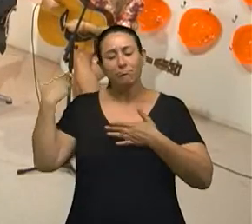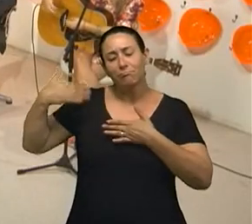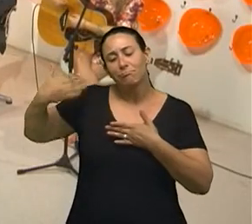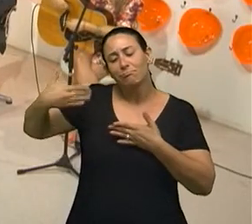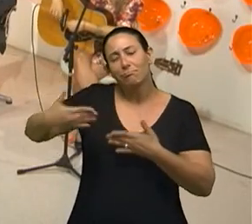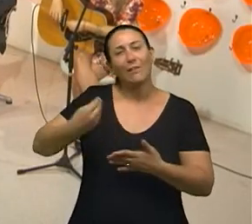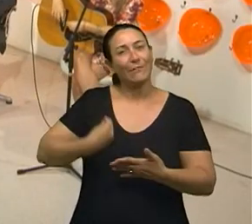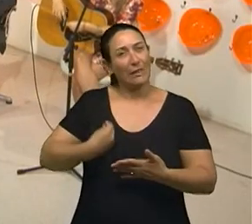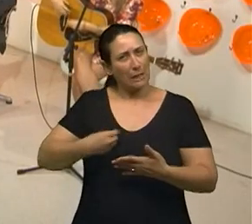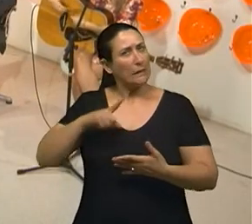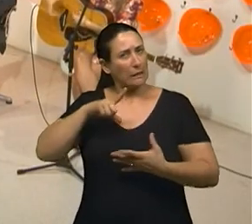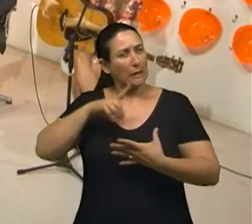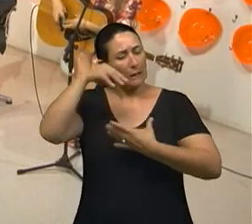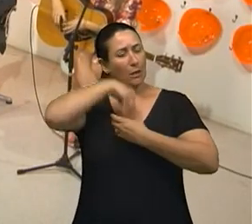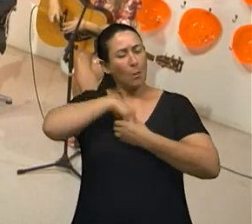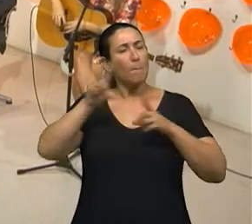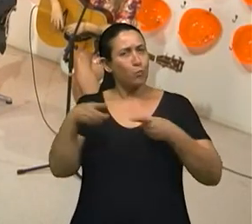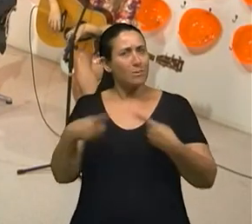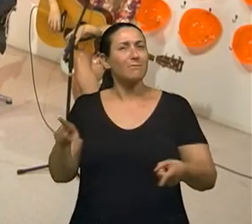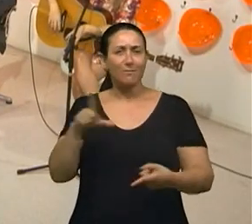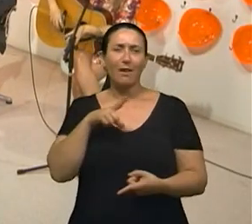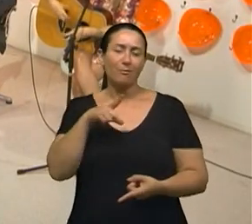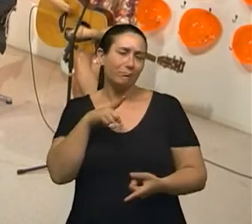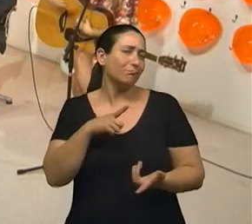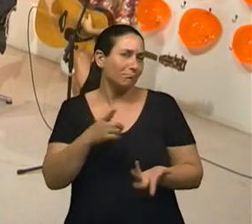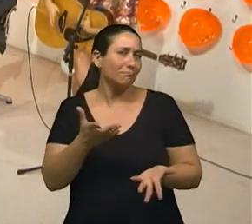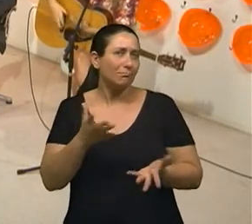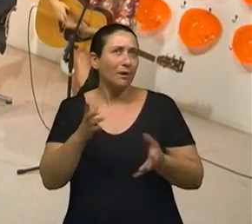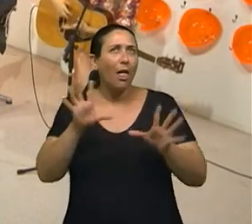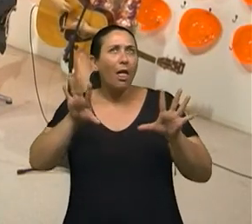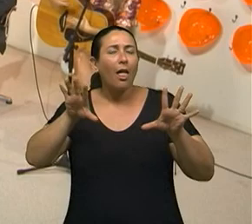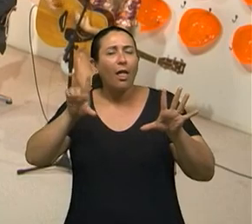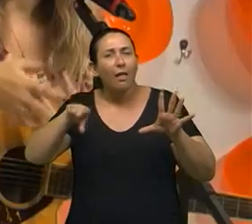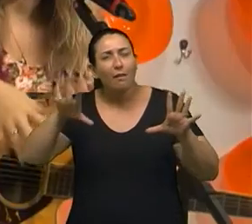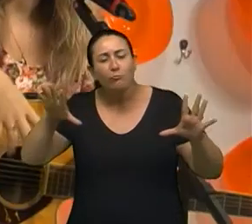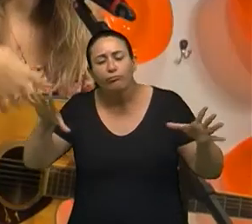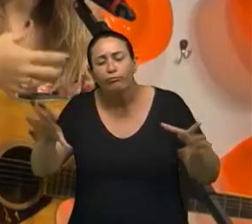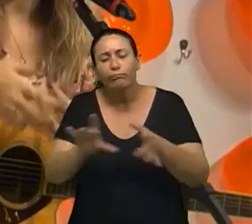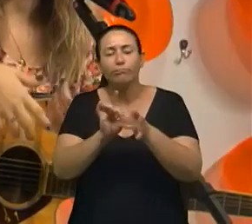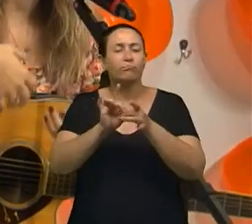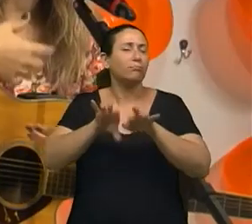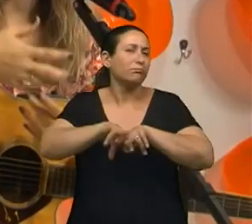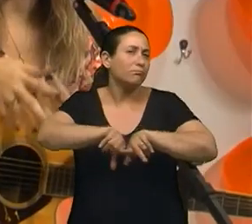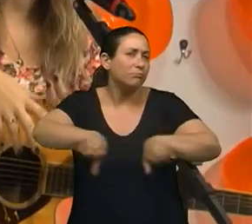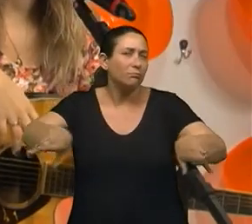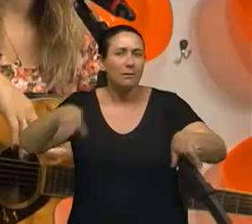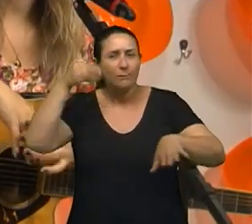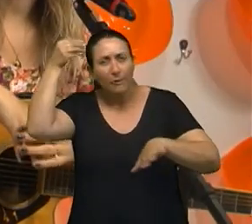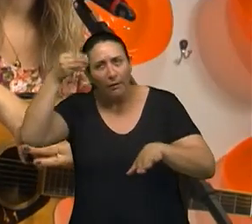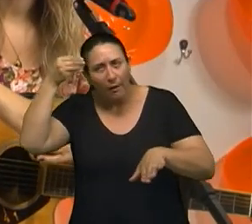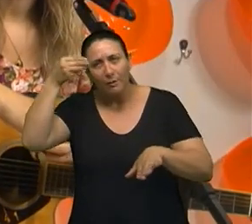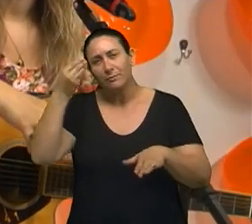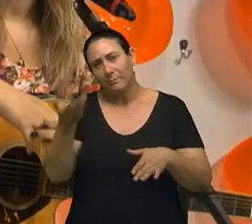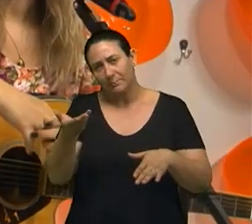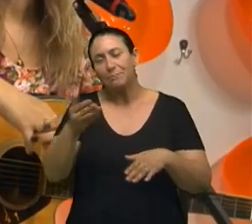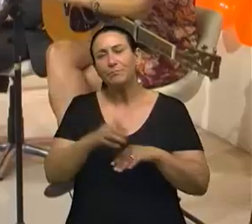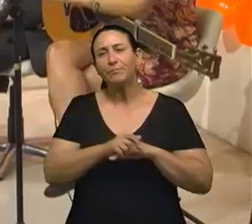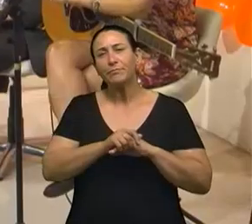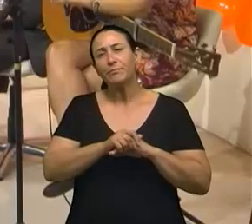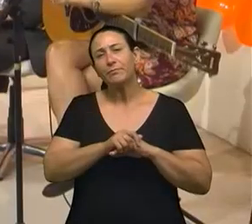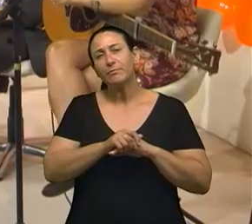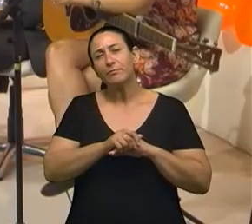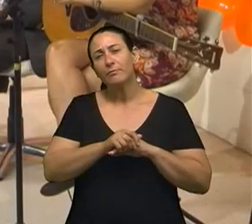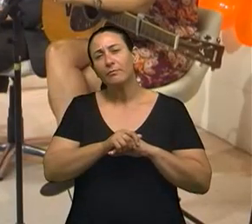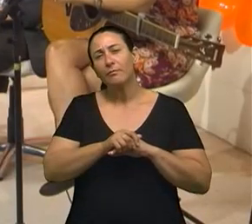minha vida. Essa música interna, com certeza, ela é uma junção de experiências que eu já tive, de sons e tudo mais. Quando a